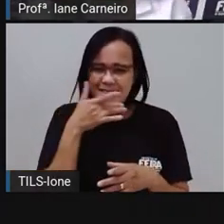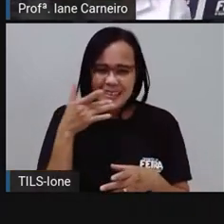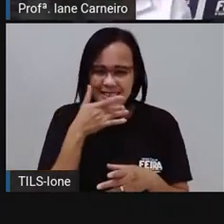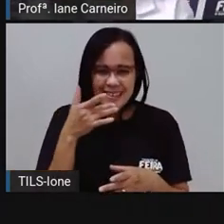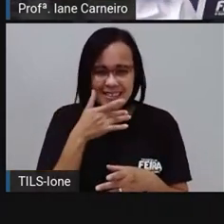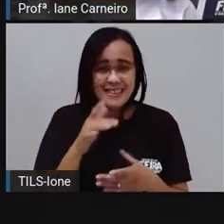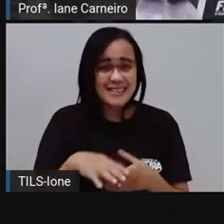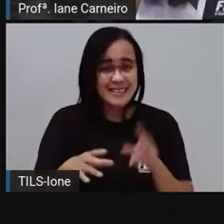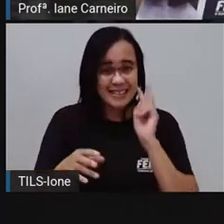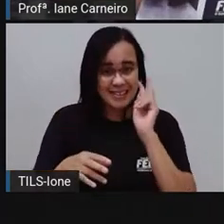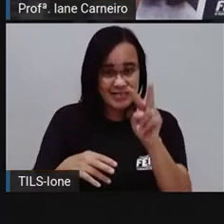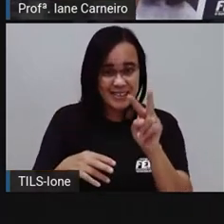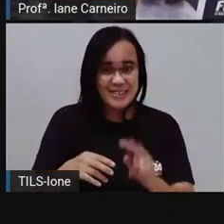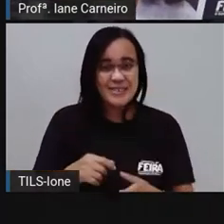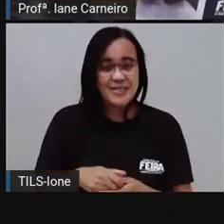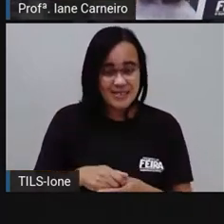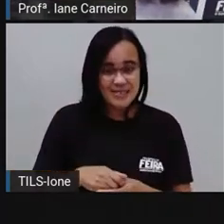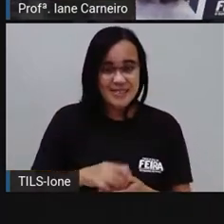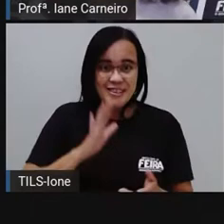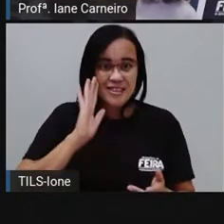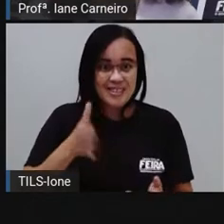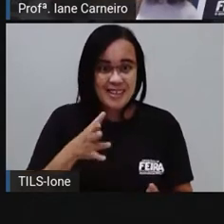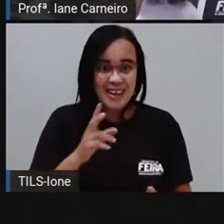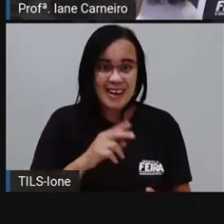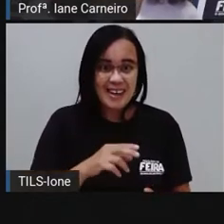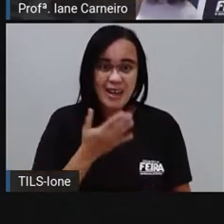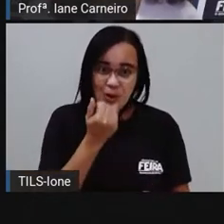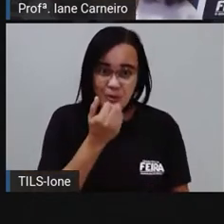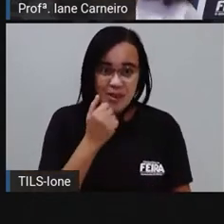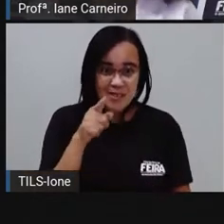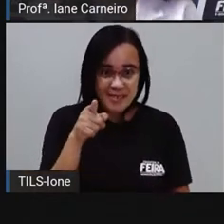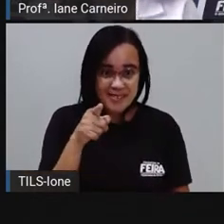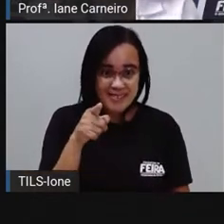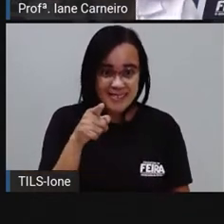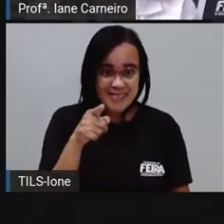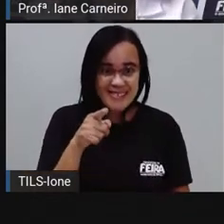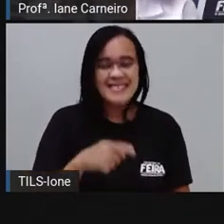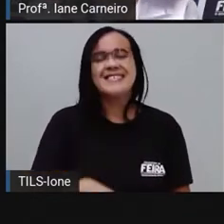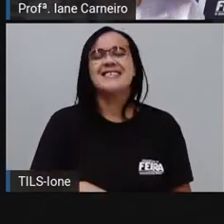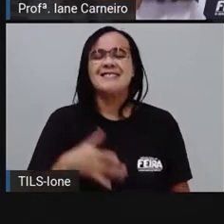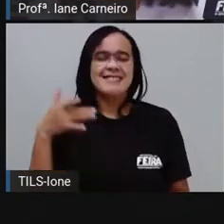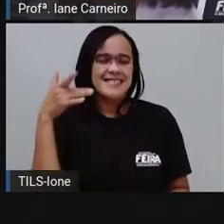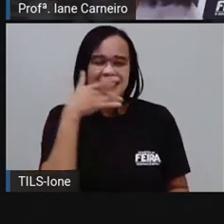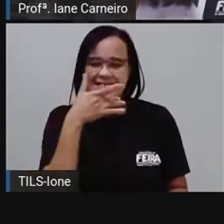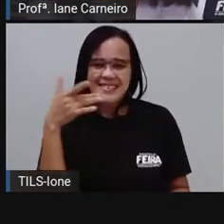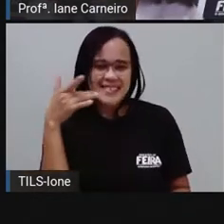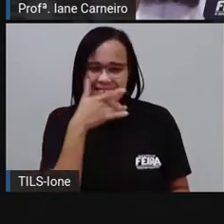A pimenta. Quem aí já experimentou sarapatel? Delícia, né, gente?